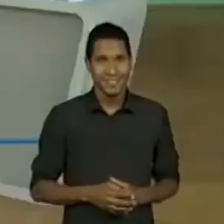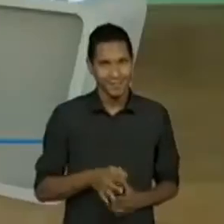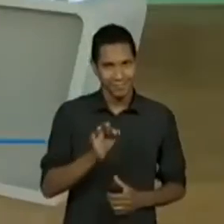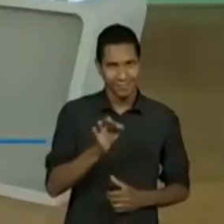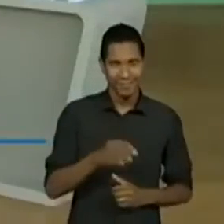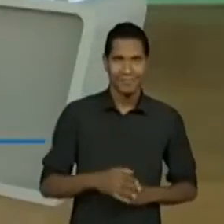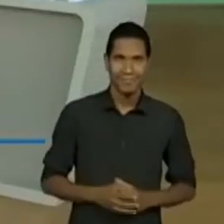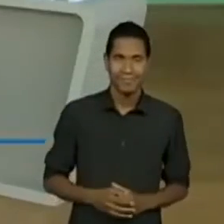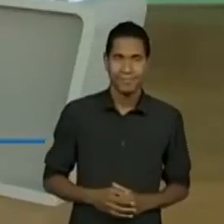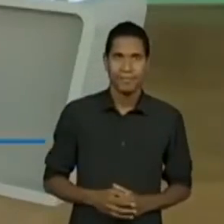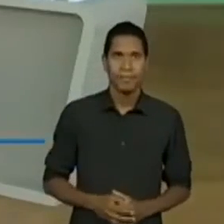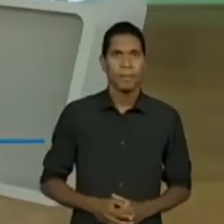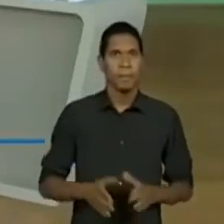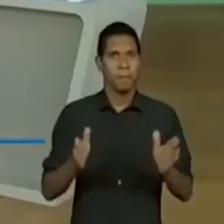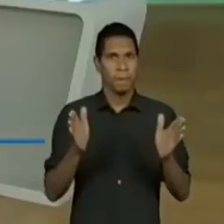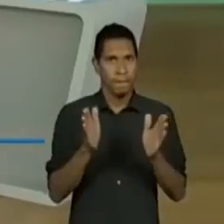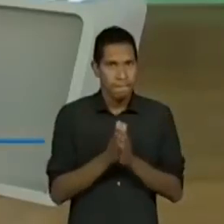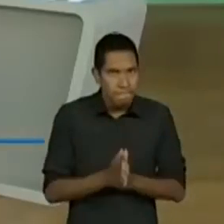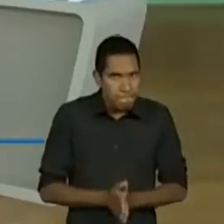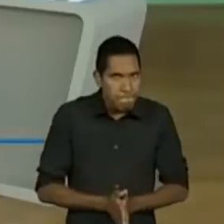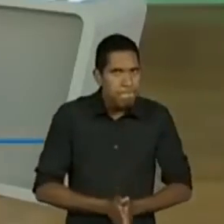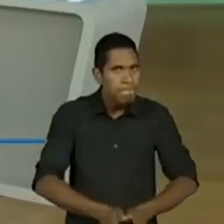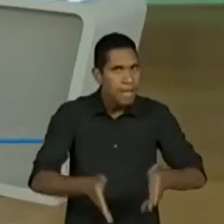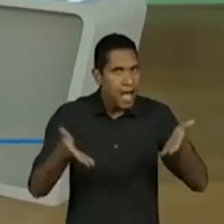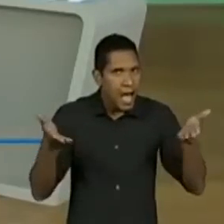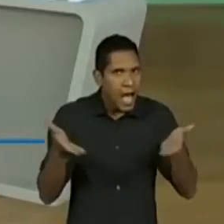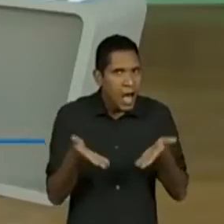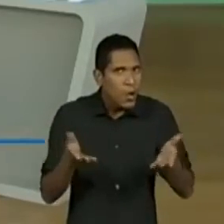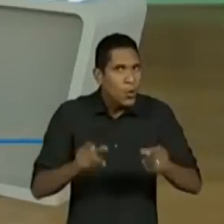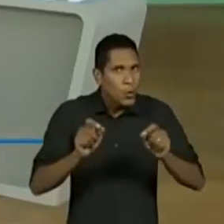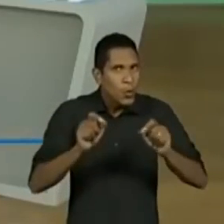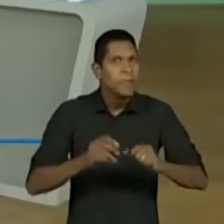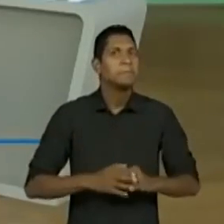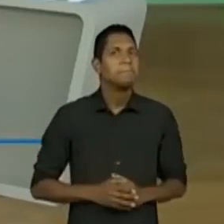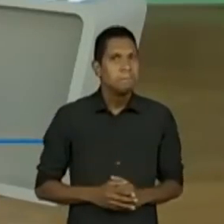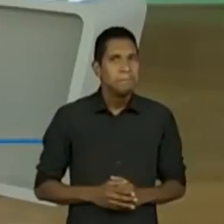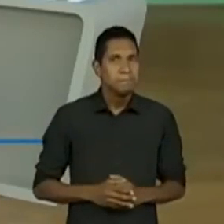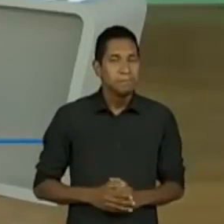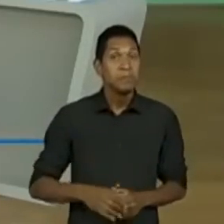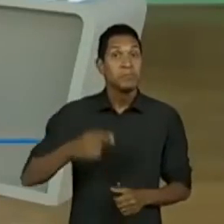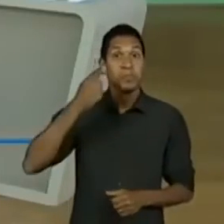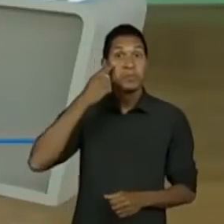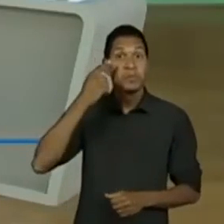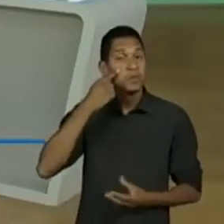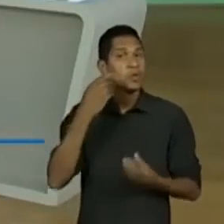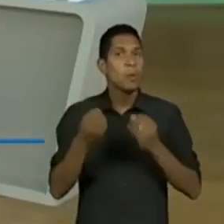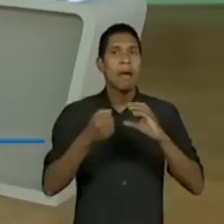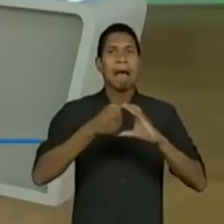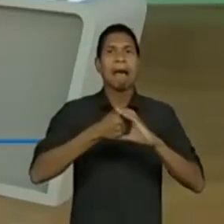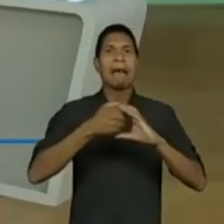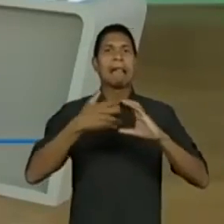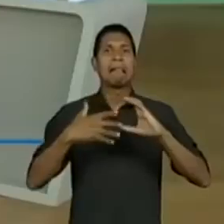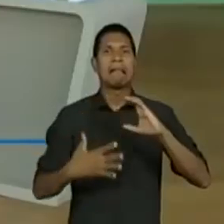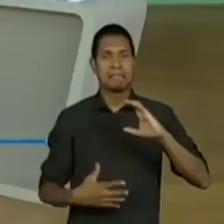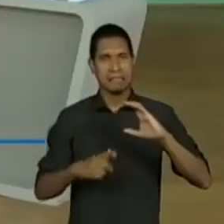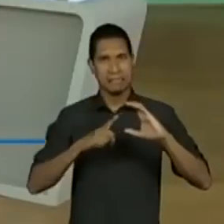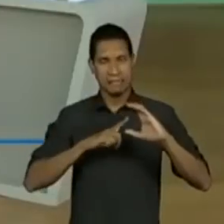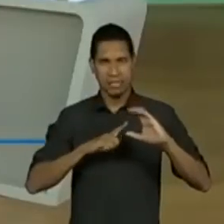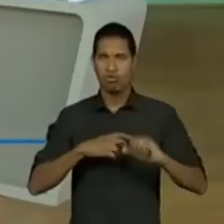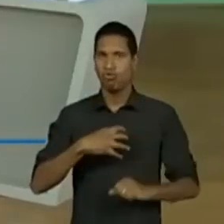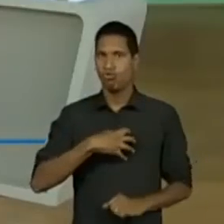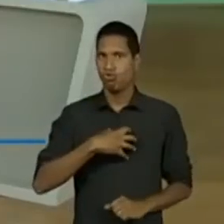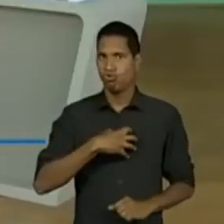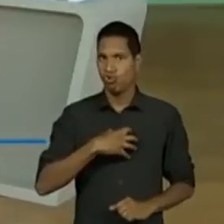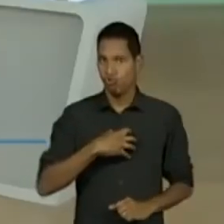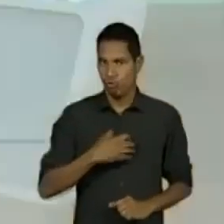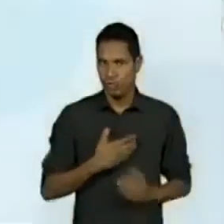Certo? Agora... Agora sim, vamos ler algumas características da cyberpoesia.